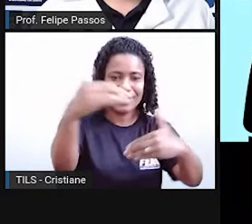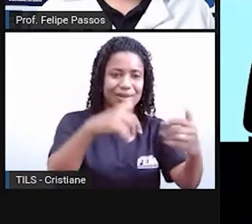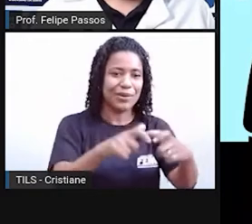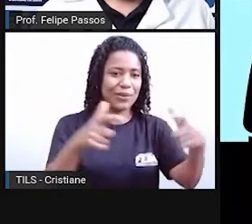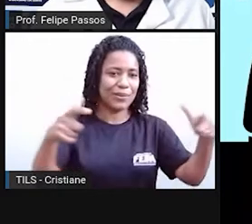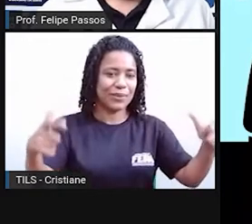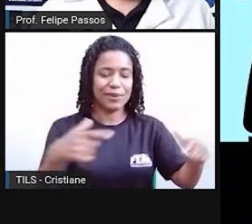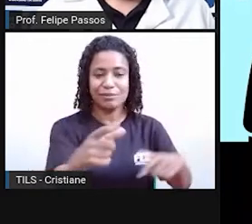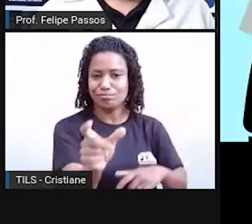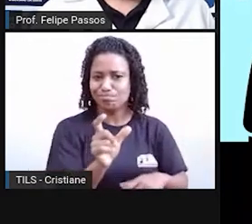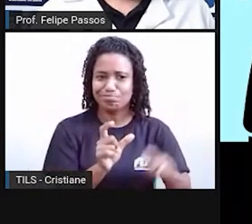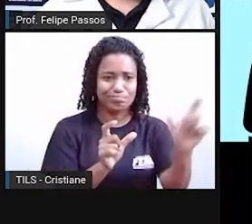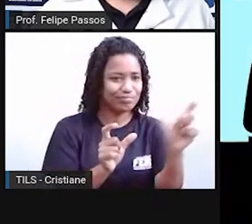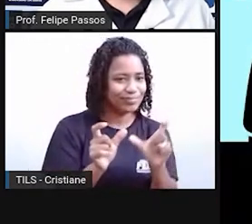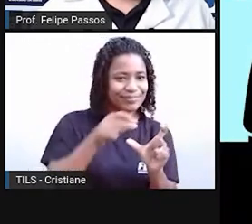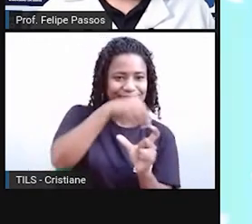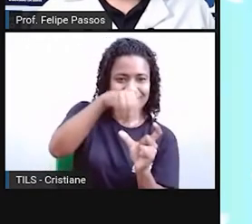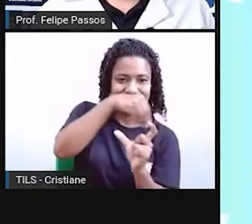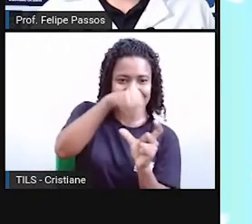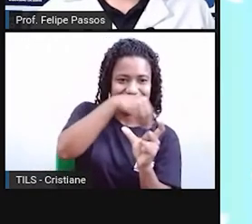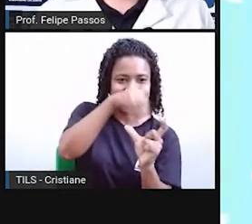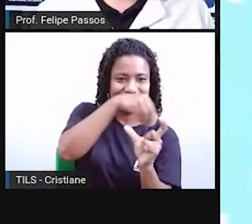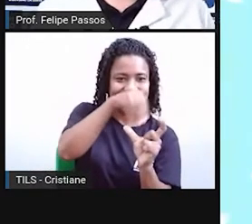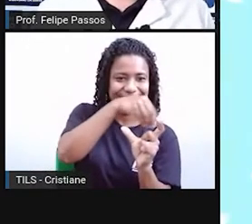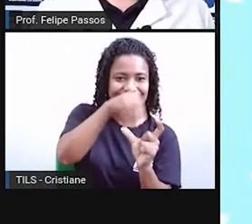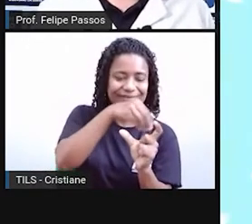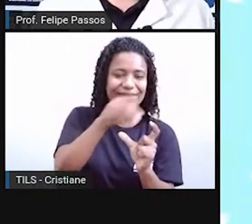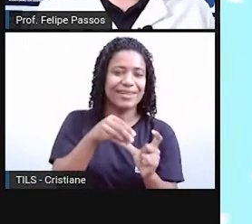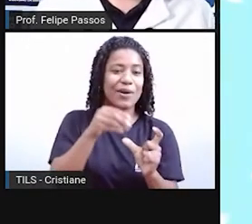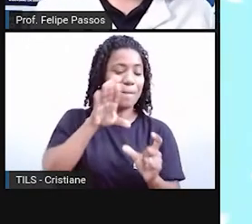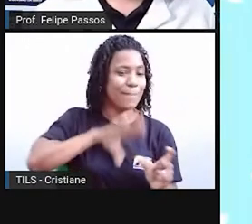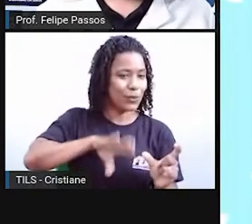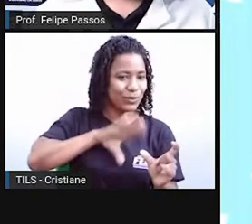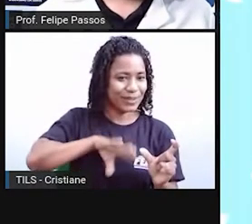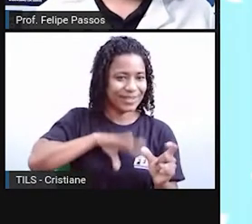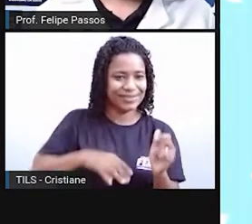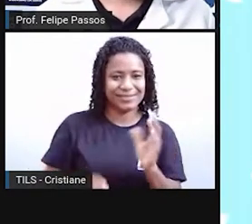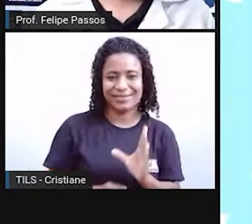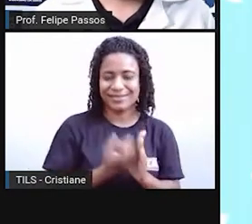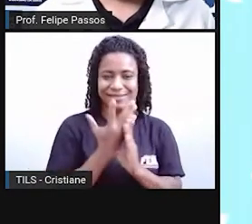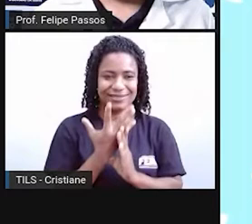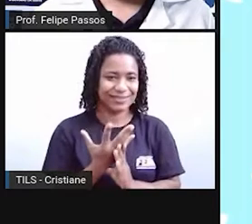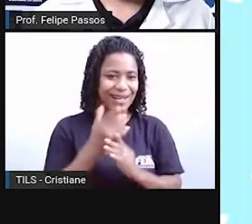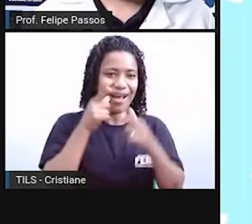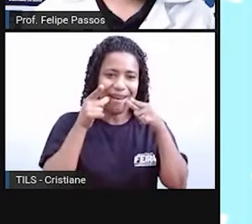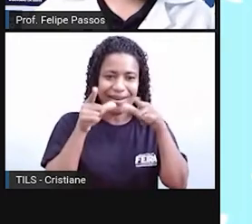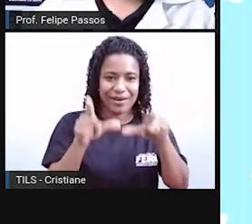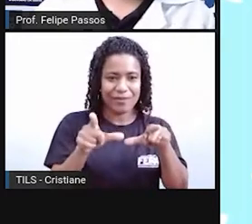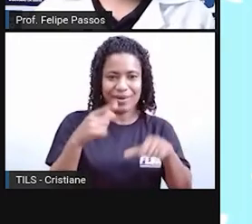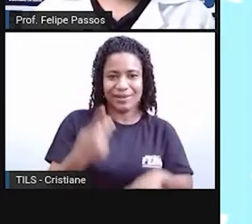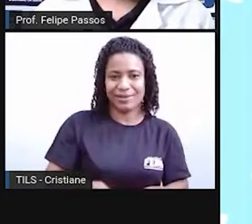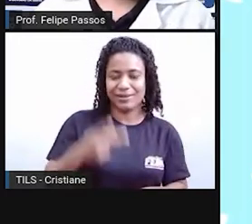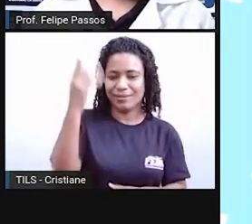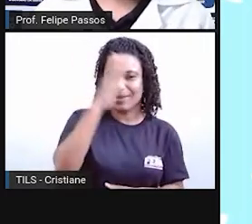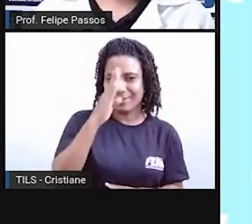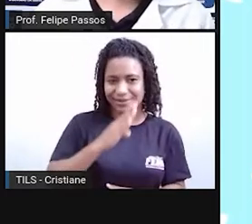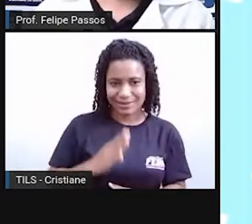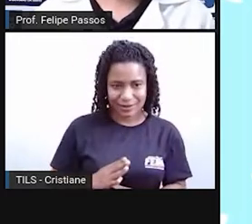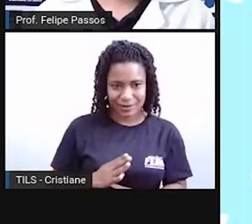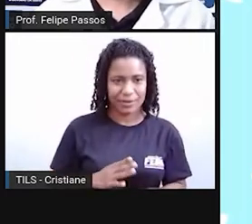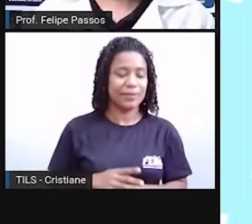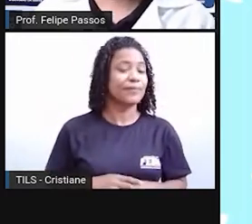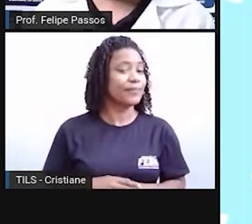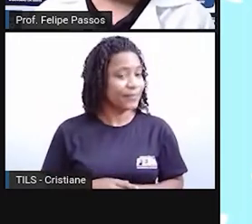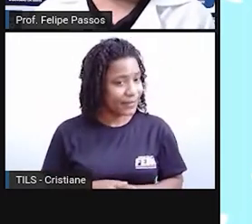chegando no Brasil, formando a nossa língua portuguesa. O português brasileiro, né? Que é diferente em alguns